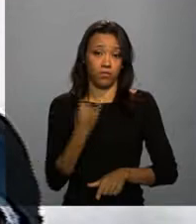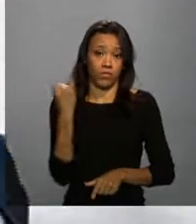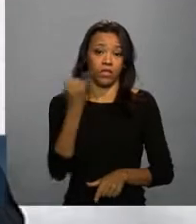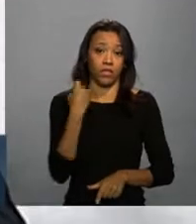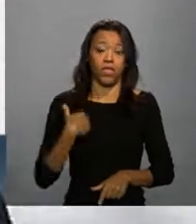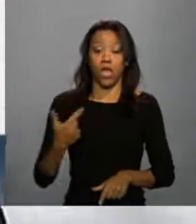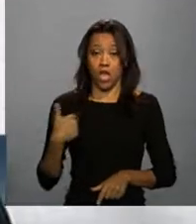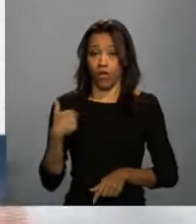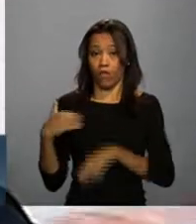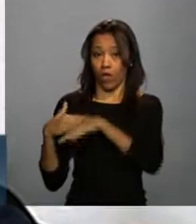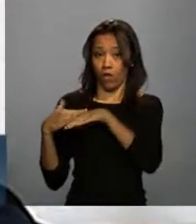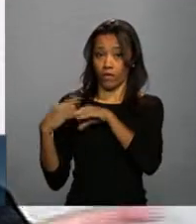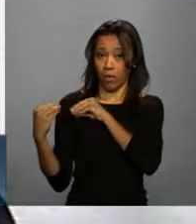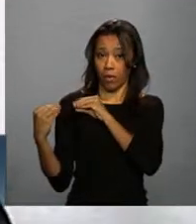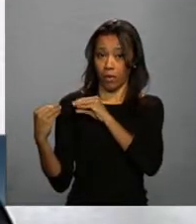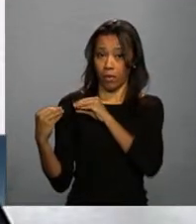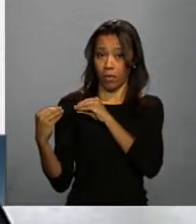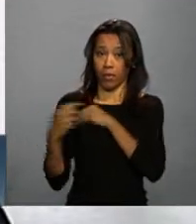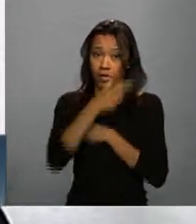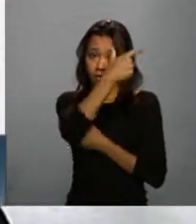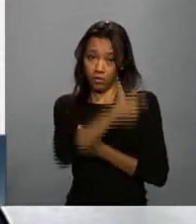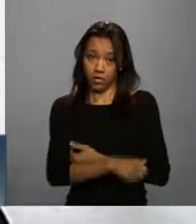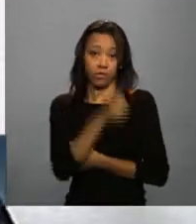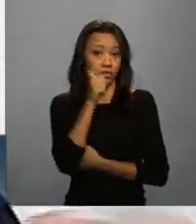estava comentando com ele aqui enquanto a Lumena